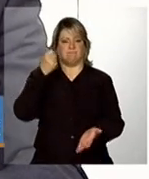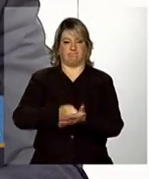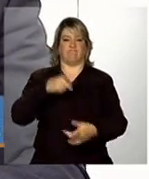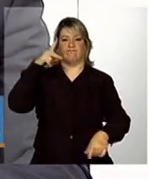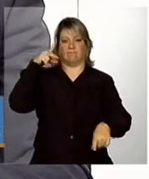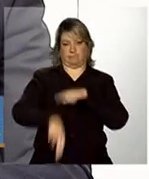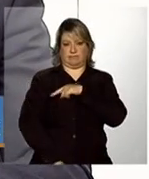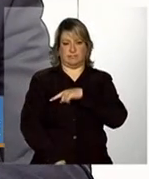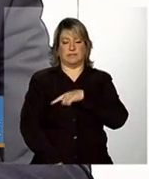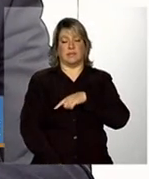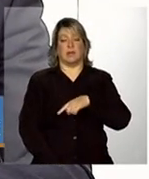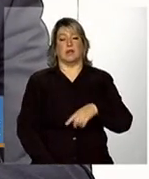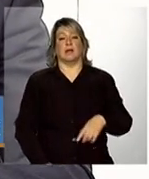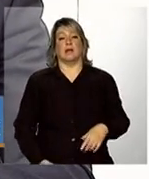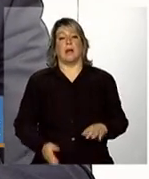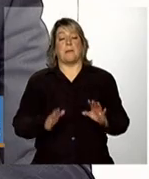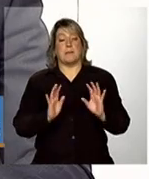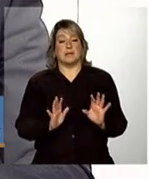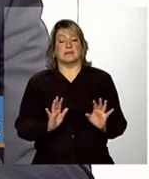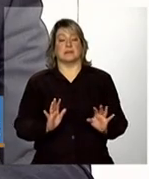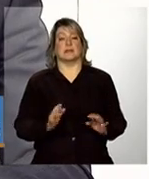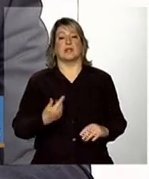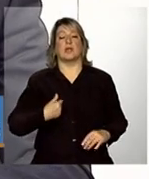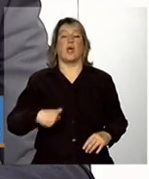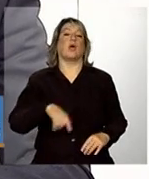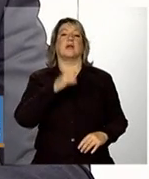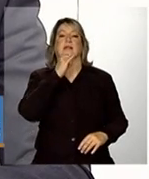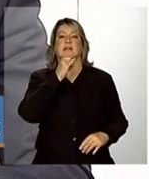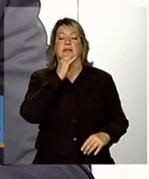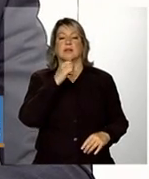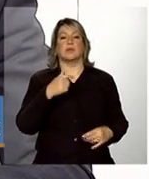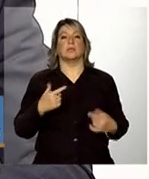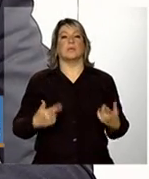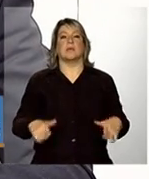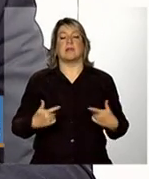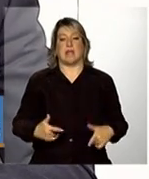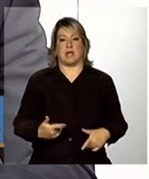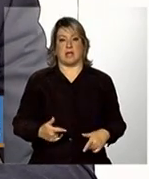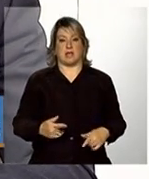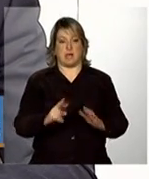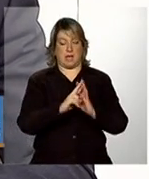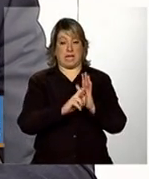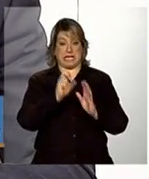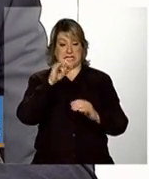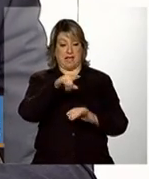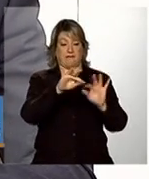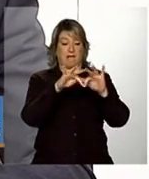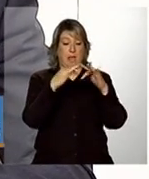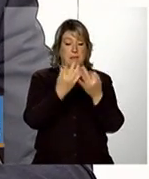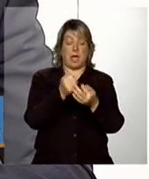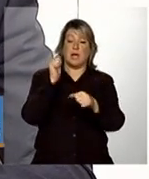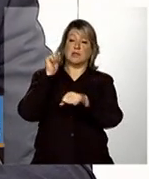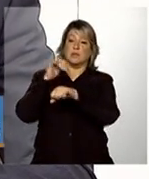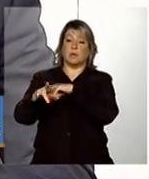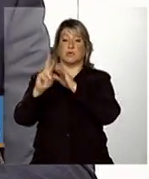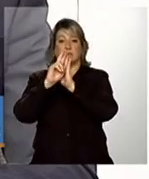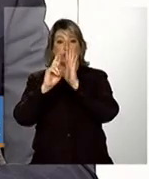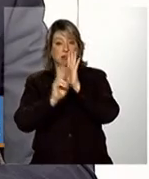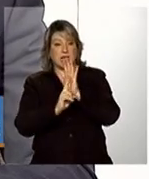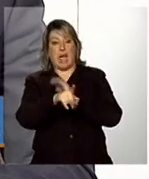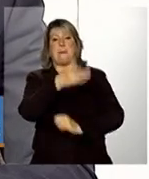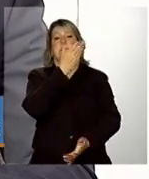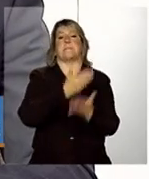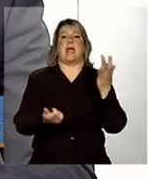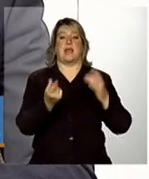a primeira coisa a destacar, nós não temos um regime em que a família descumpriu a condicionalidade, ela perde o